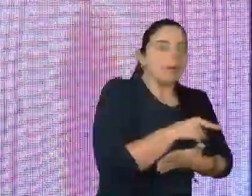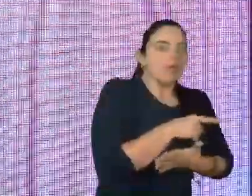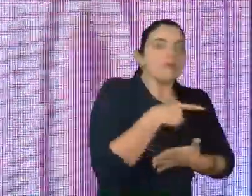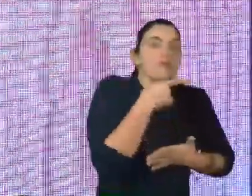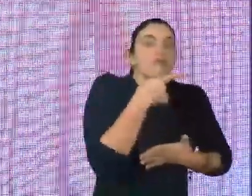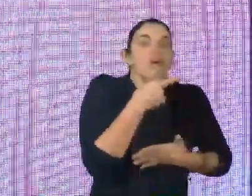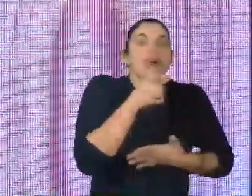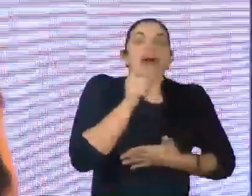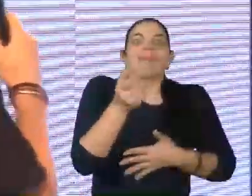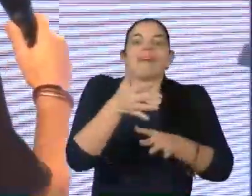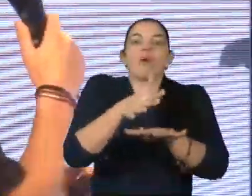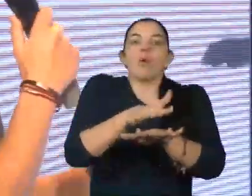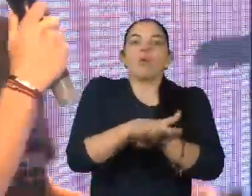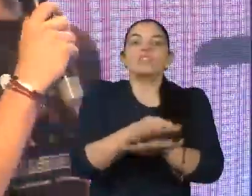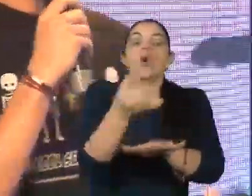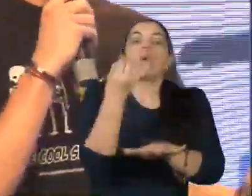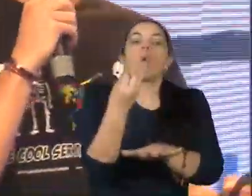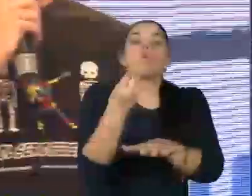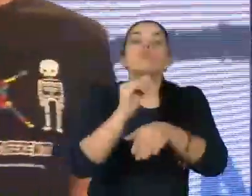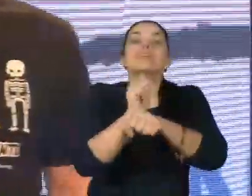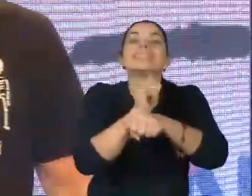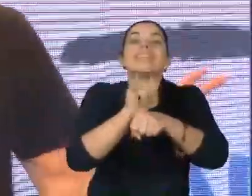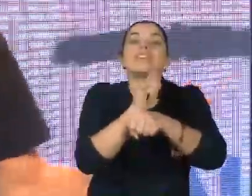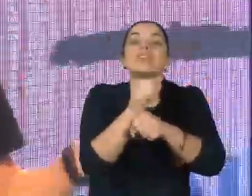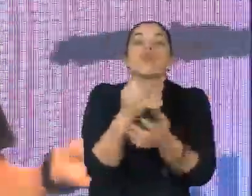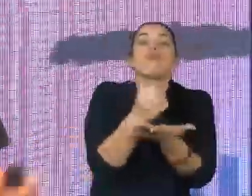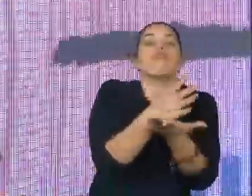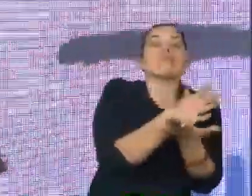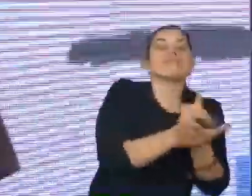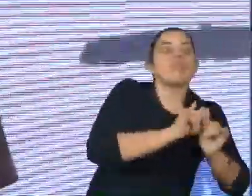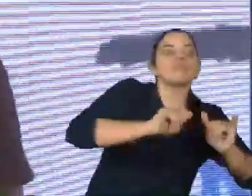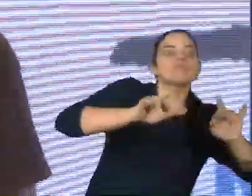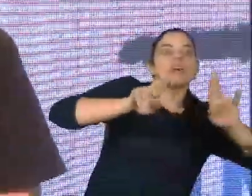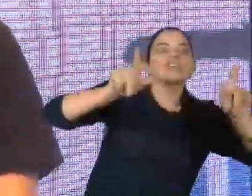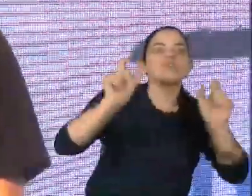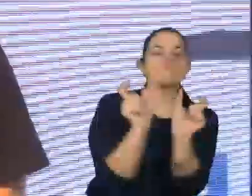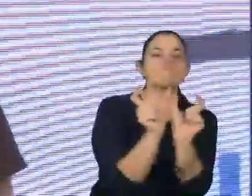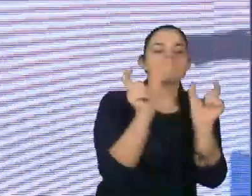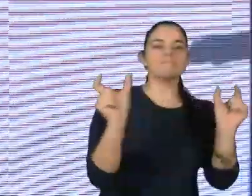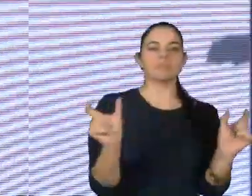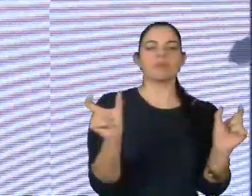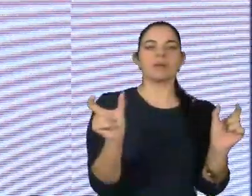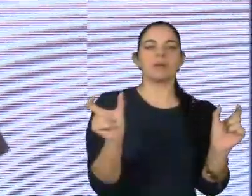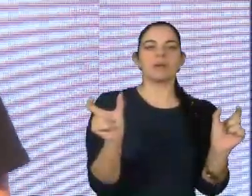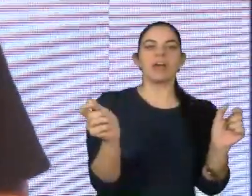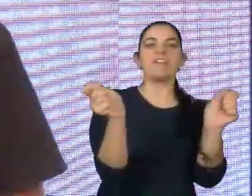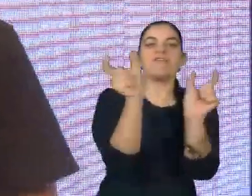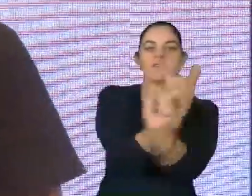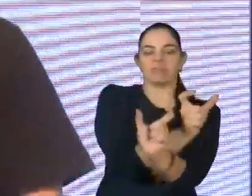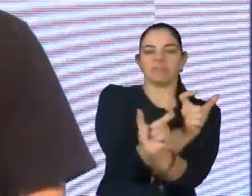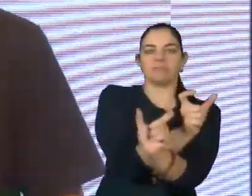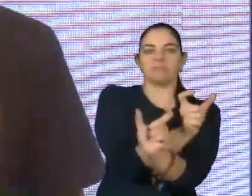sobre inclusão como estratégia de inovação. Existe um trocadilho. E justamente porque